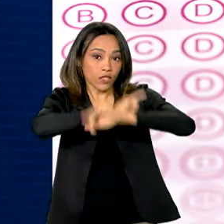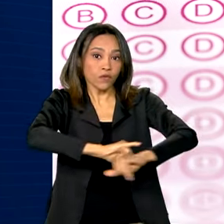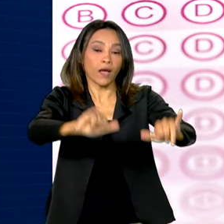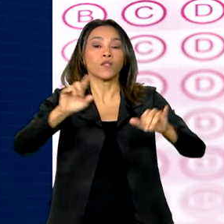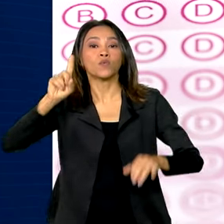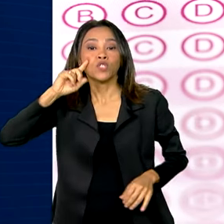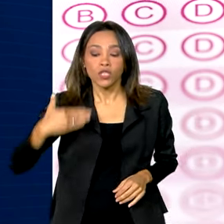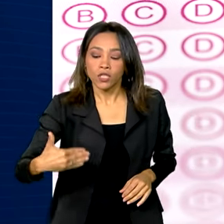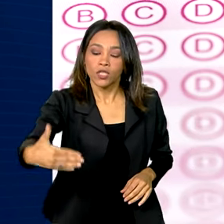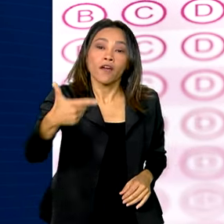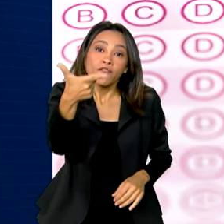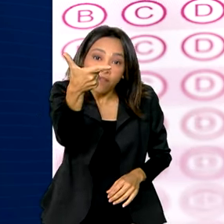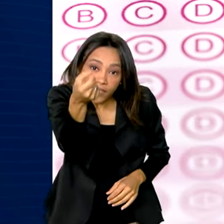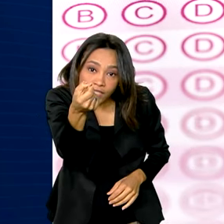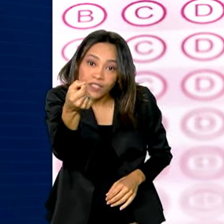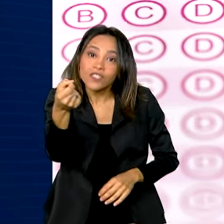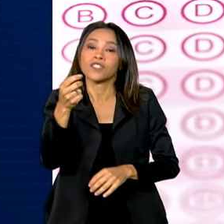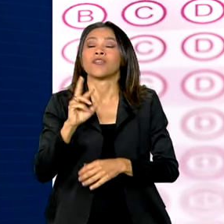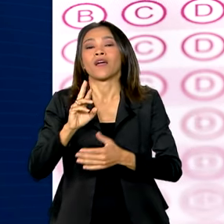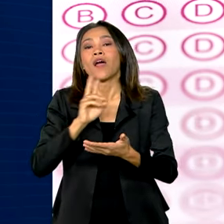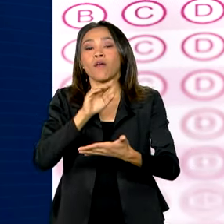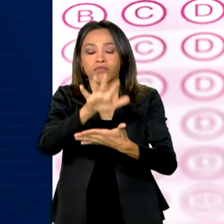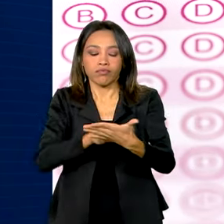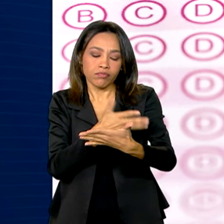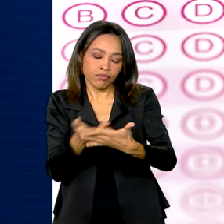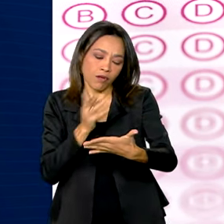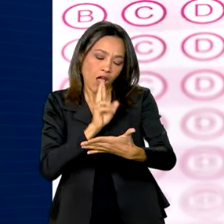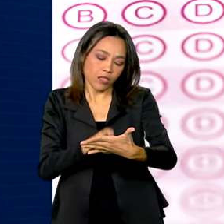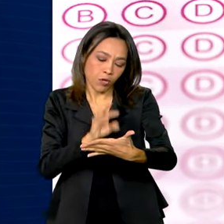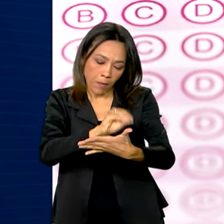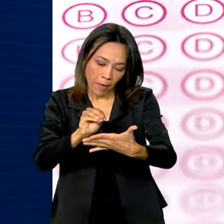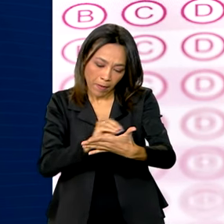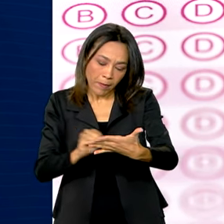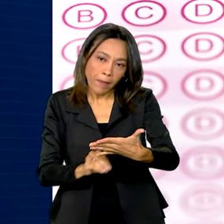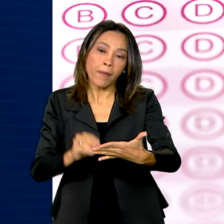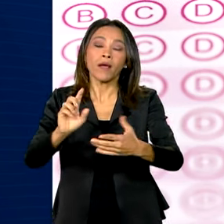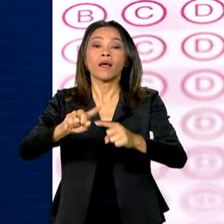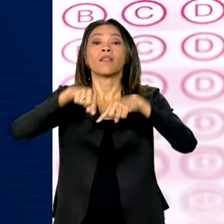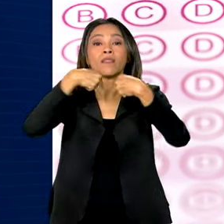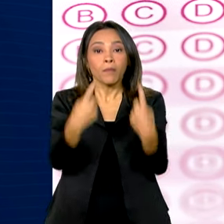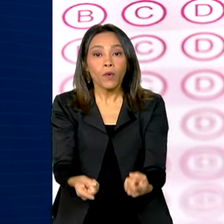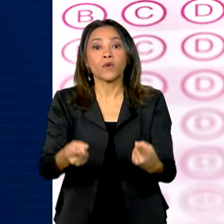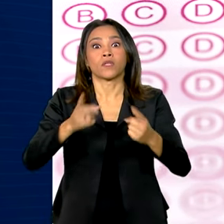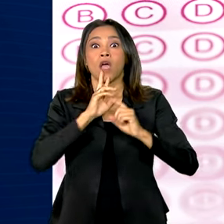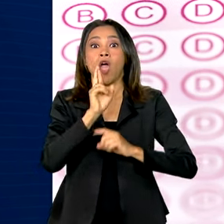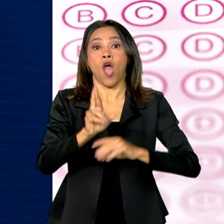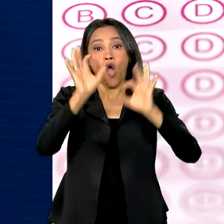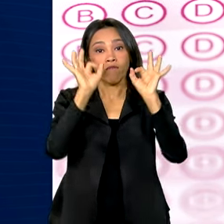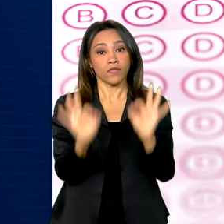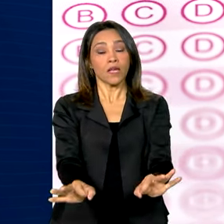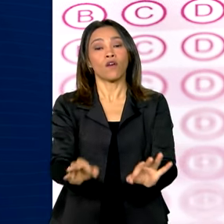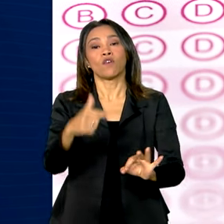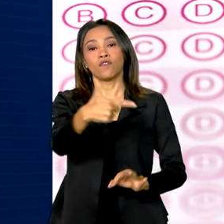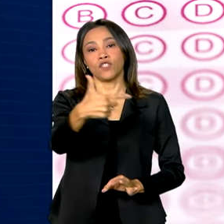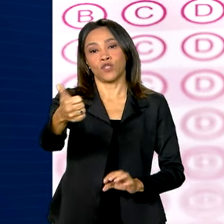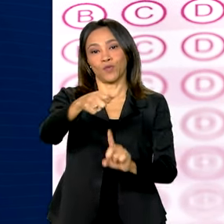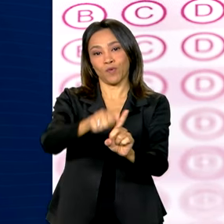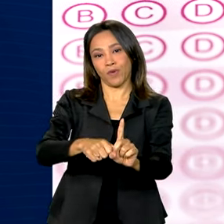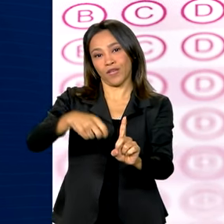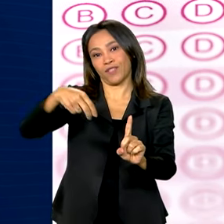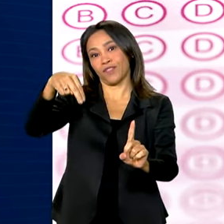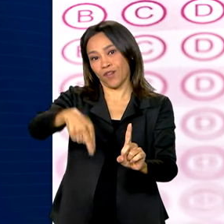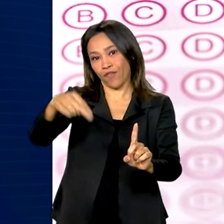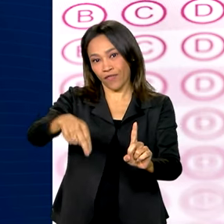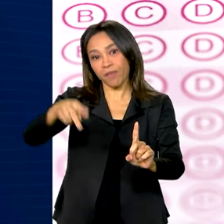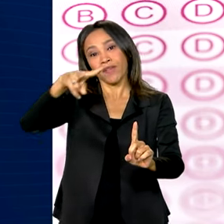agosto, será divulgado o gabarito. Os resultados finais vão sair no dia 21 de novembro, quando começa a convocação para